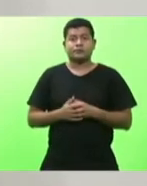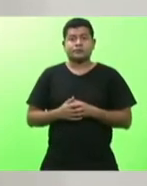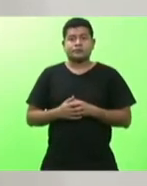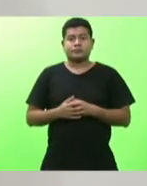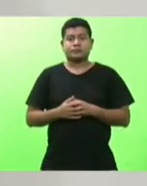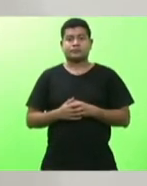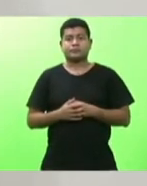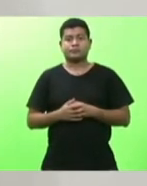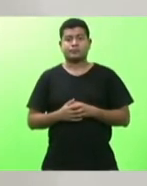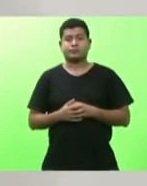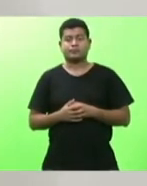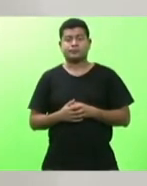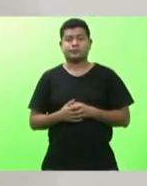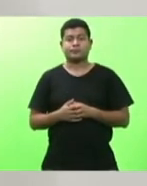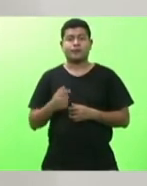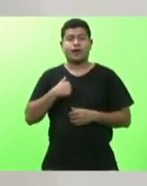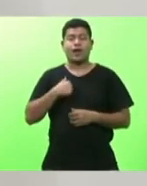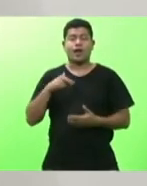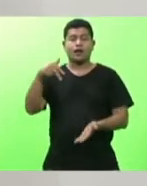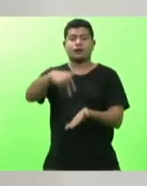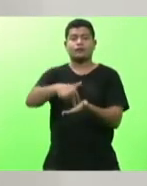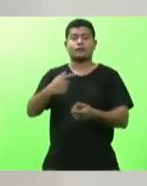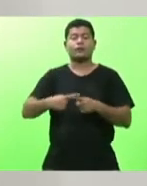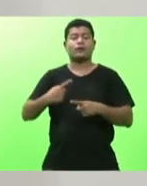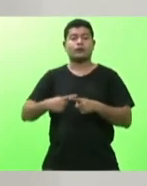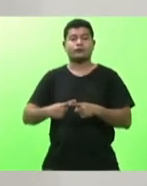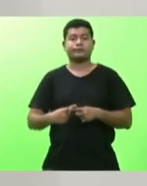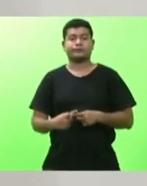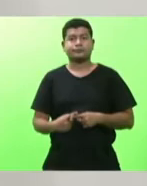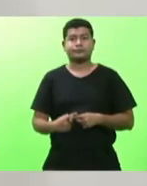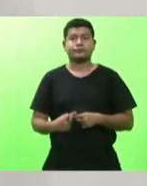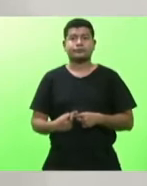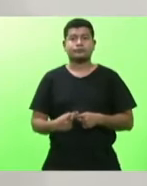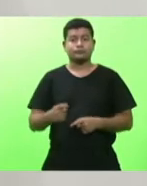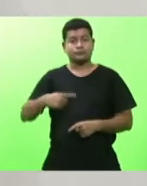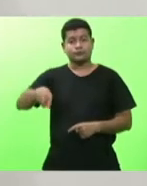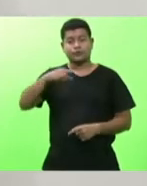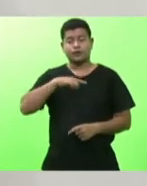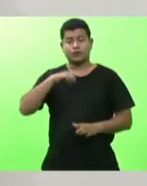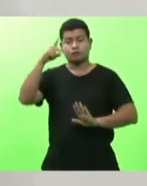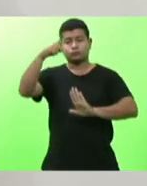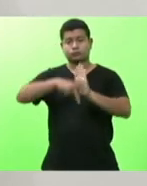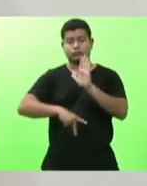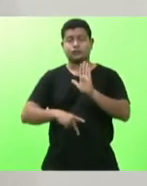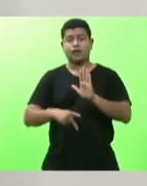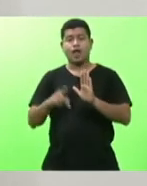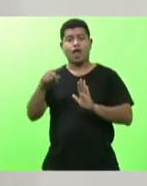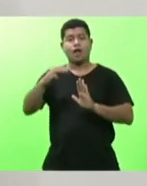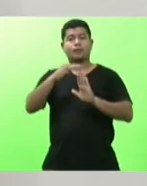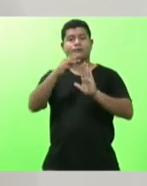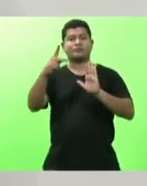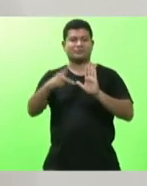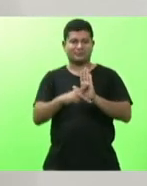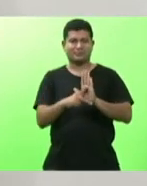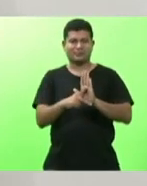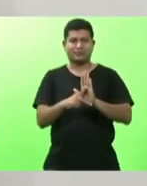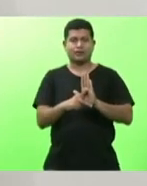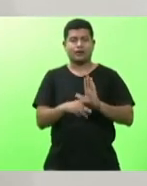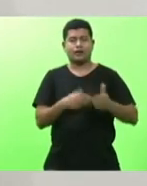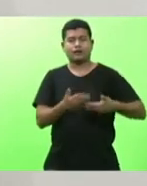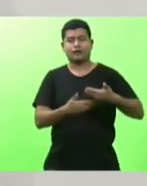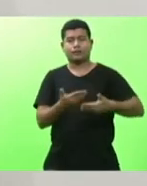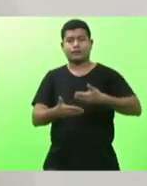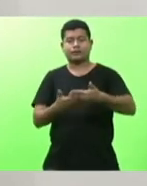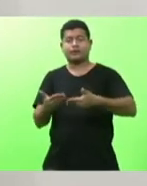senhor presidente o que me vem a tribuna nós temos um projeto que é uma medida provisória que está tramitando